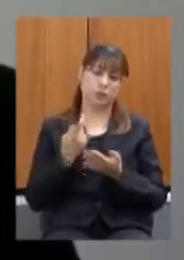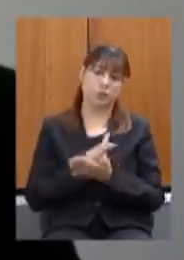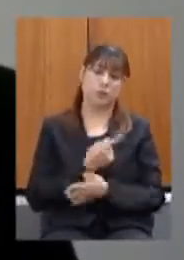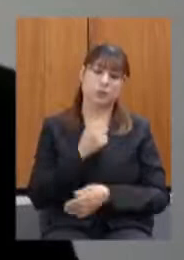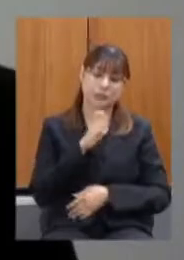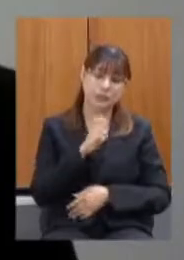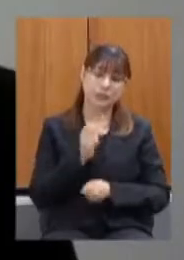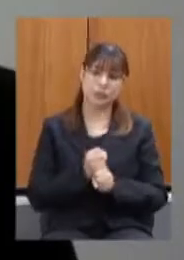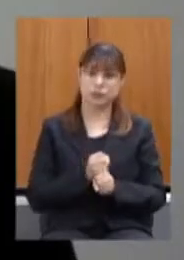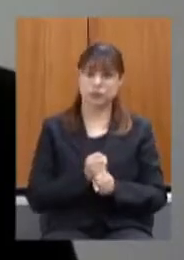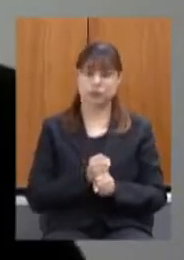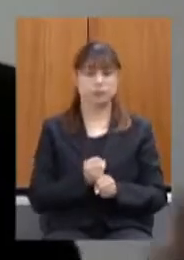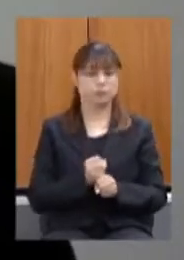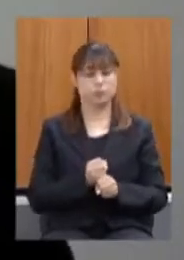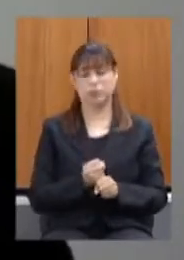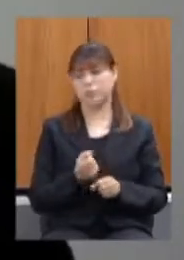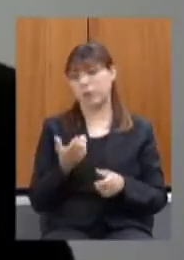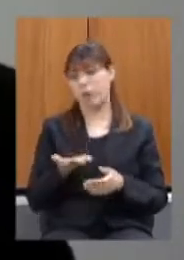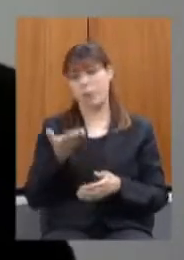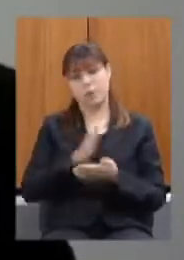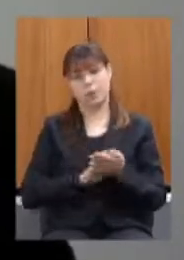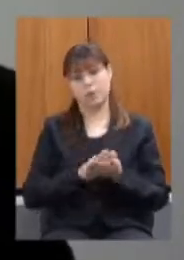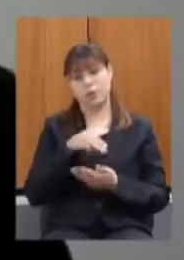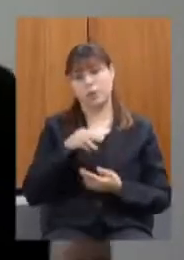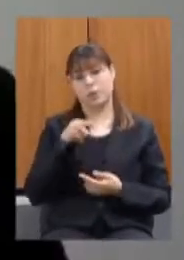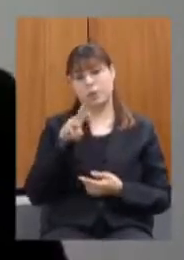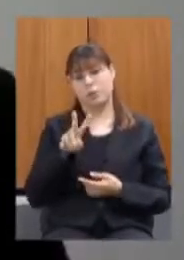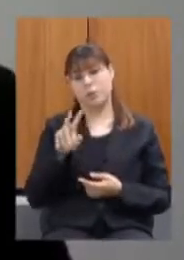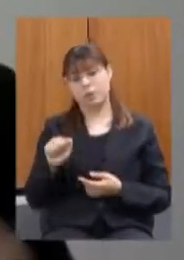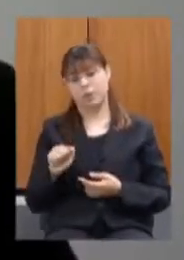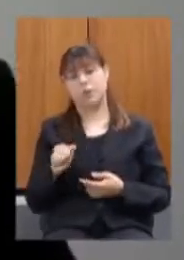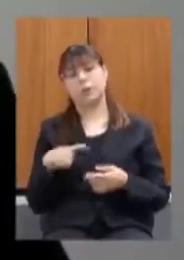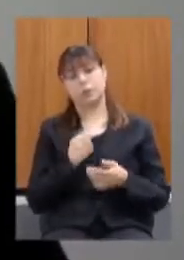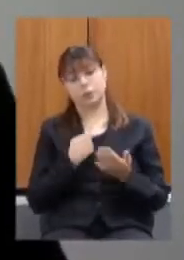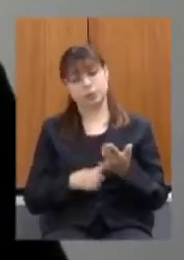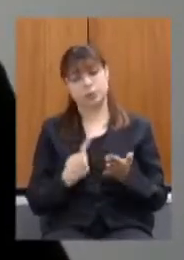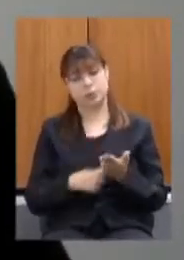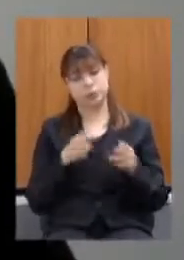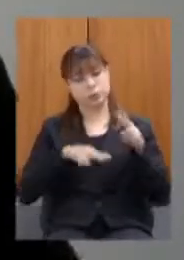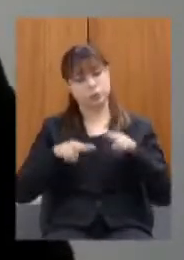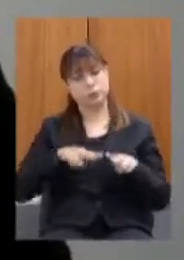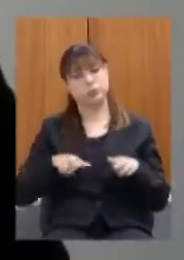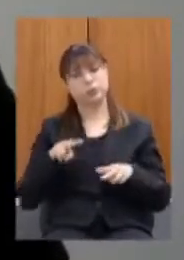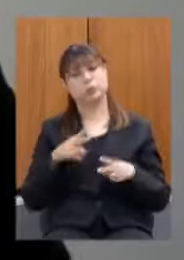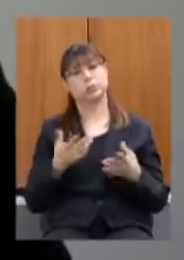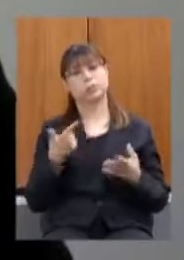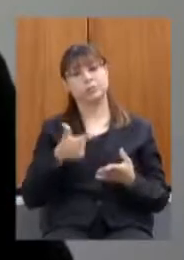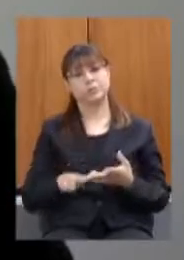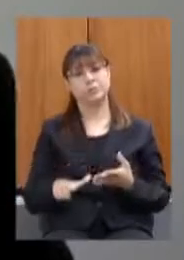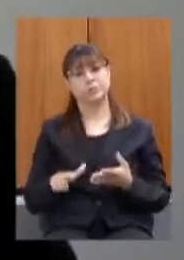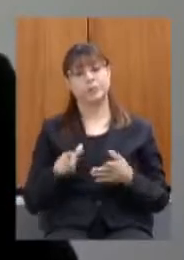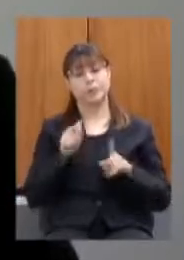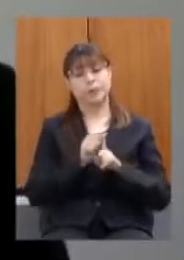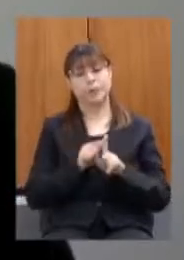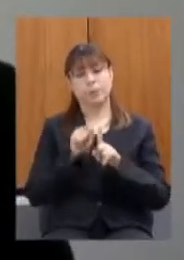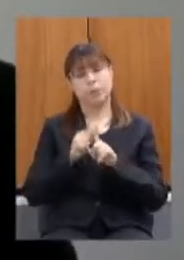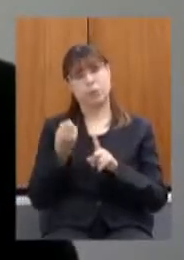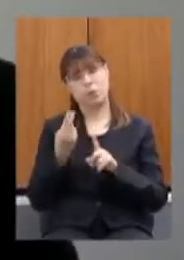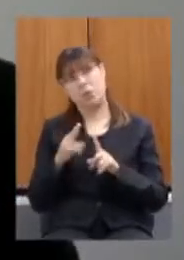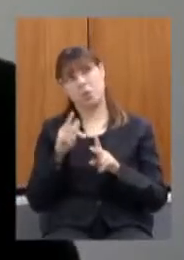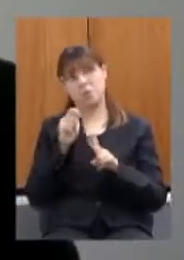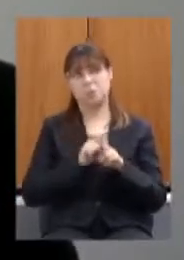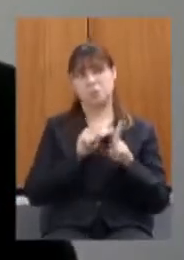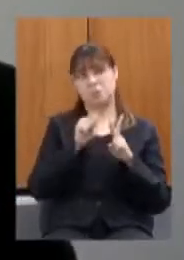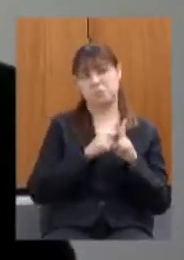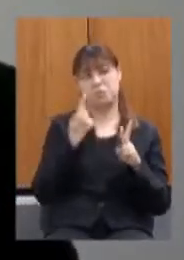sem atualização da MVA então assumimos o compromisso para que haja uma reavaliação de forma mensal ou bimestral a gente ainda está vendo o